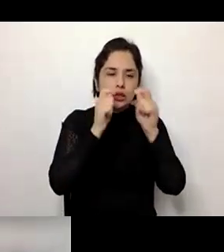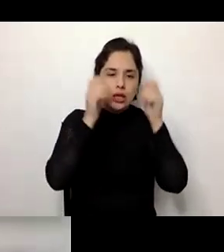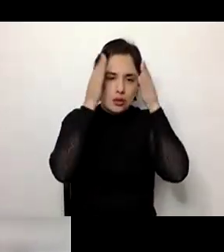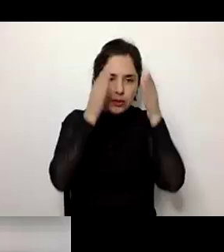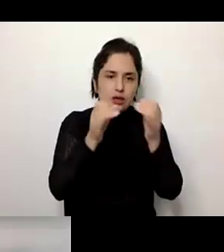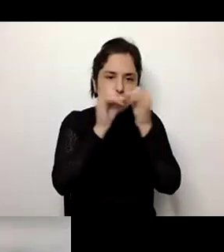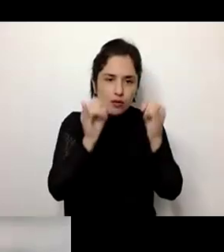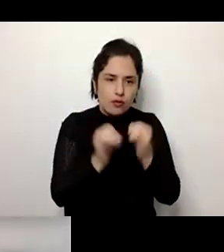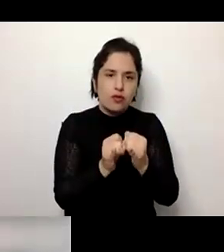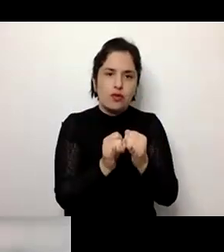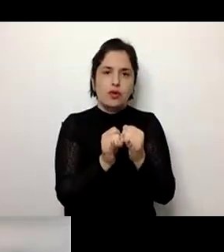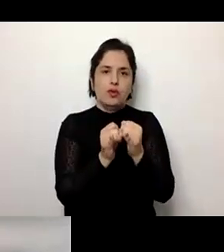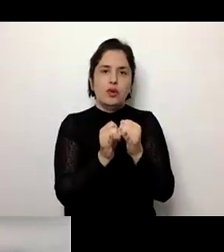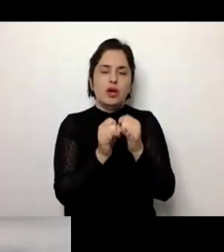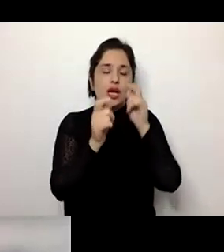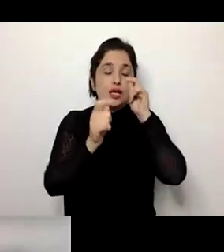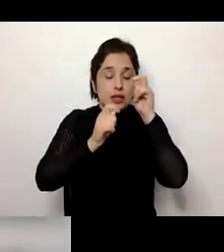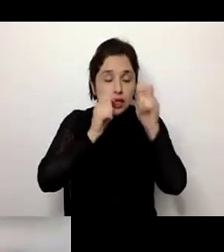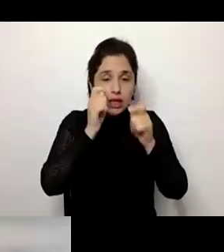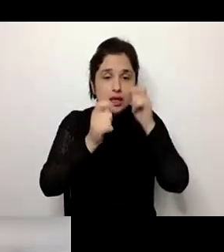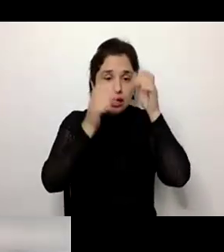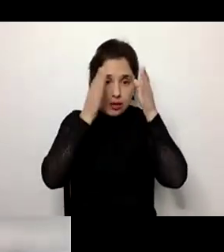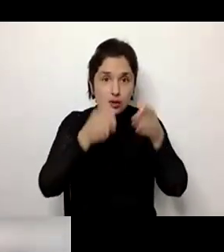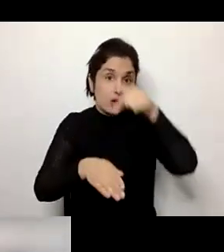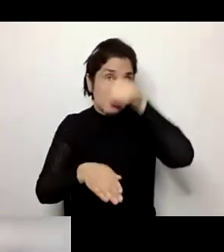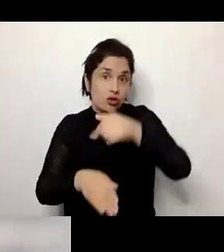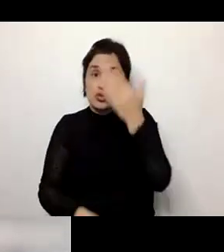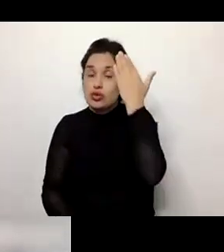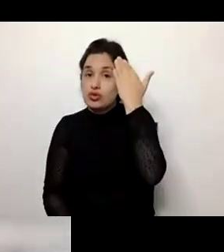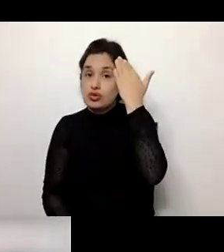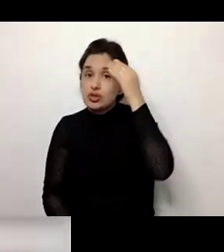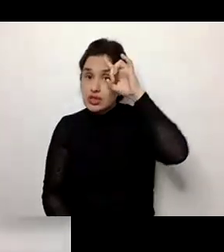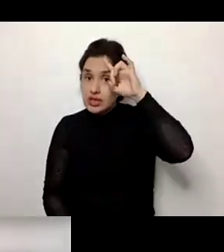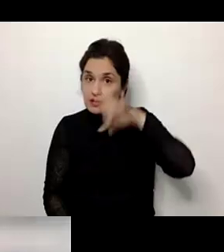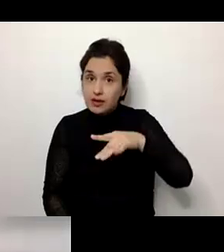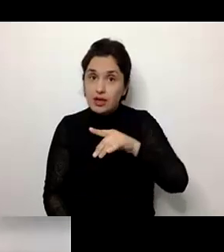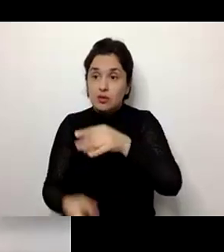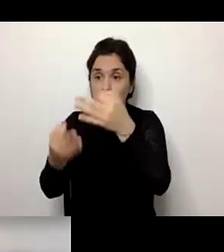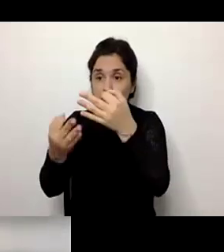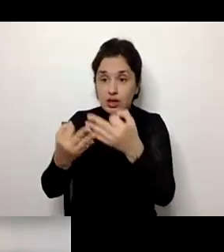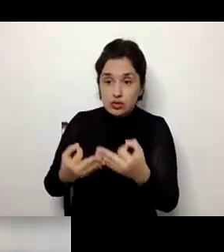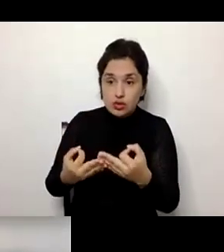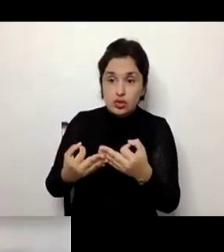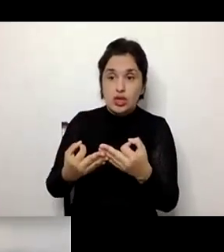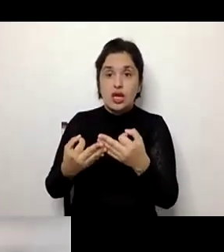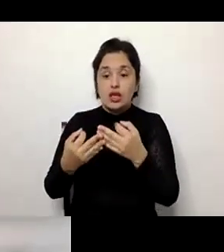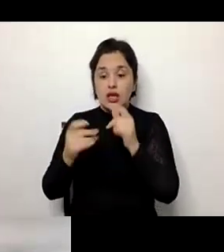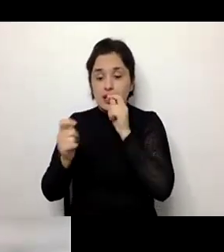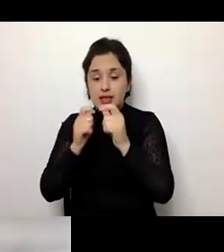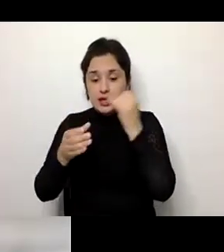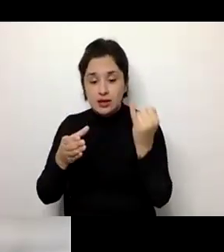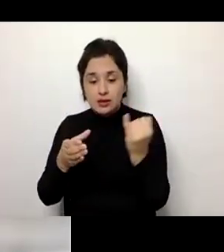terapias que hoje nós sabemos que não dão resultado, ou terapias, inclusive,